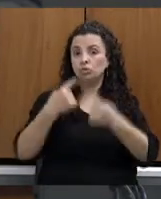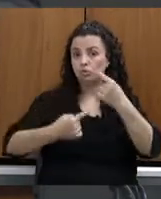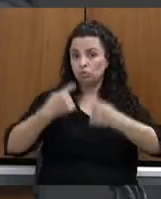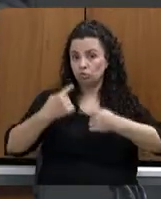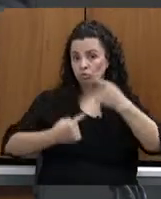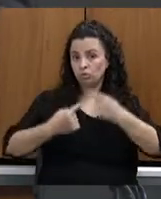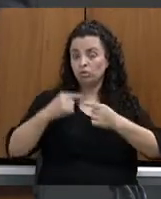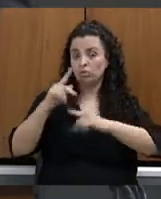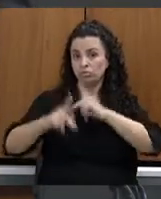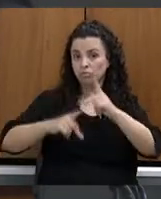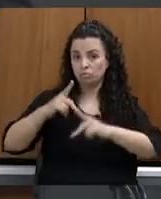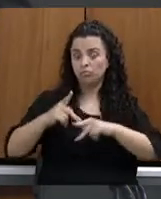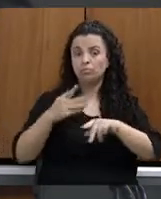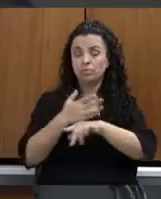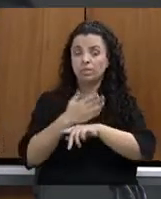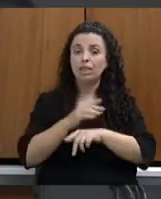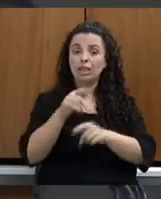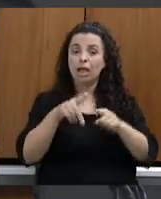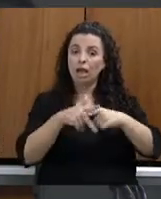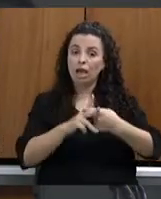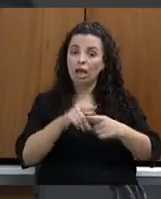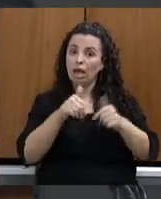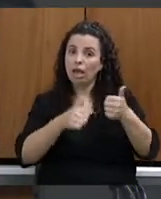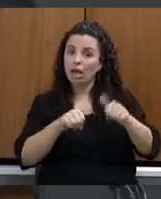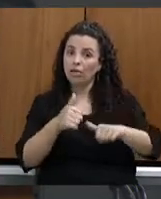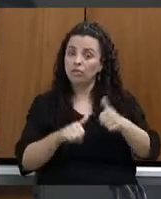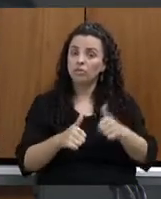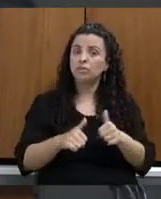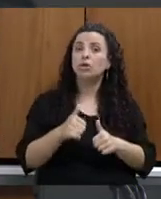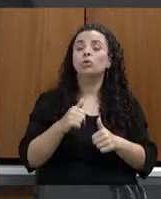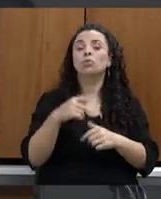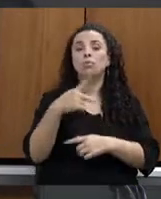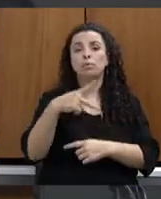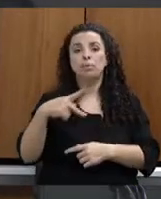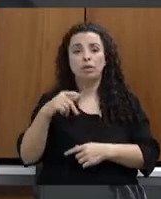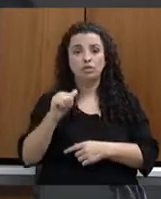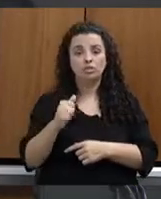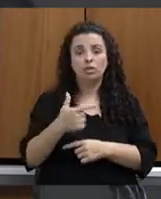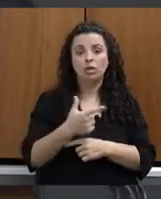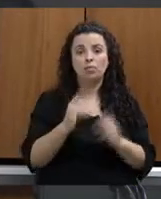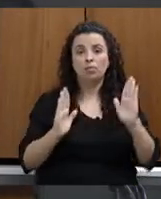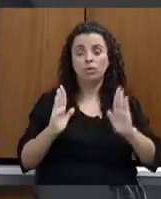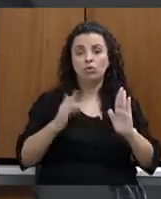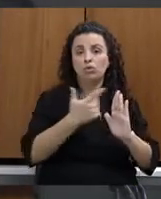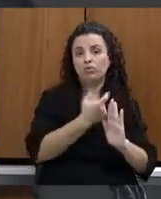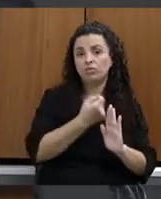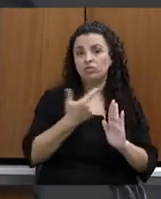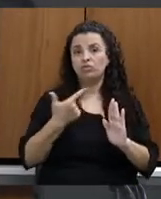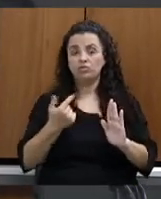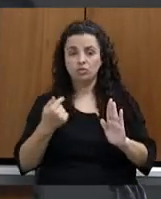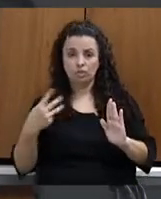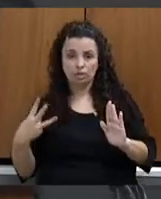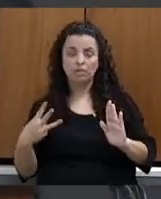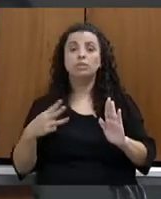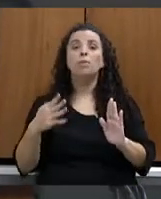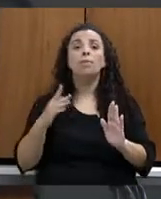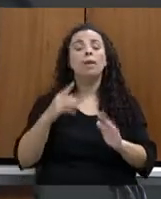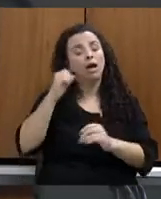revisão do PPAG 2020-2023 para o exercício 2023.